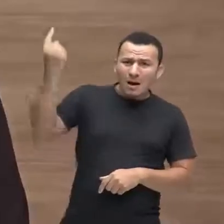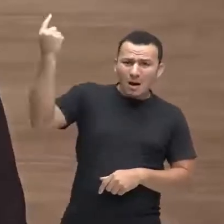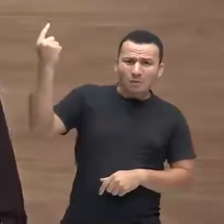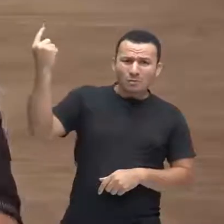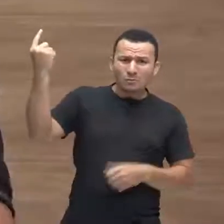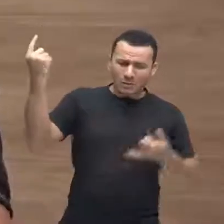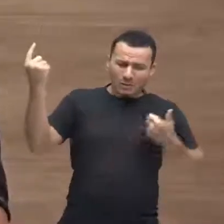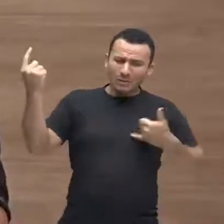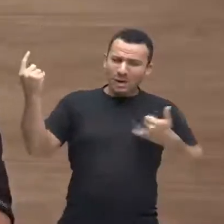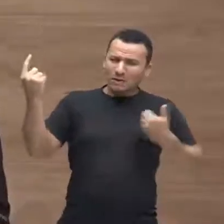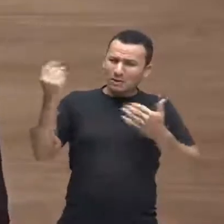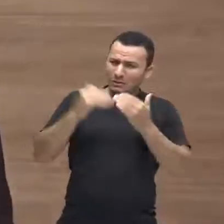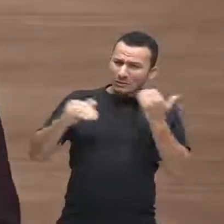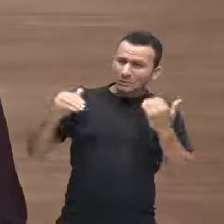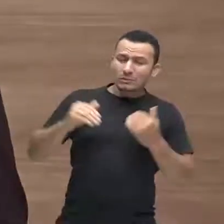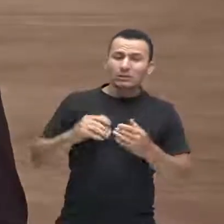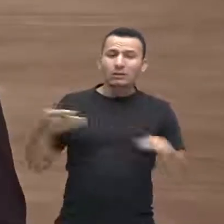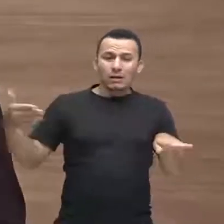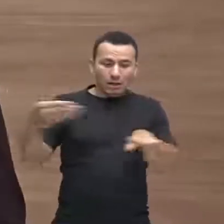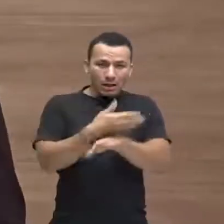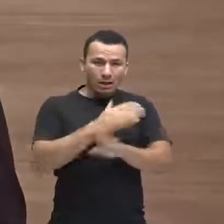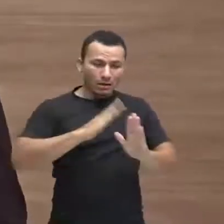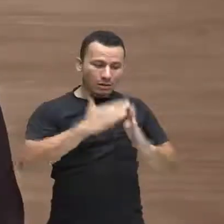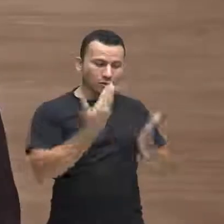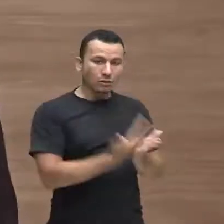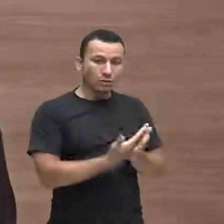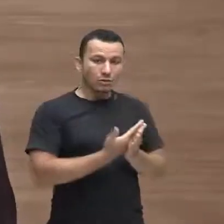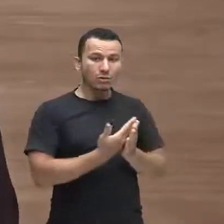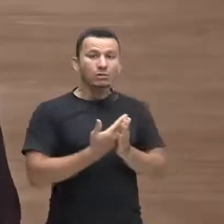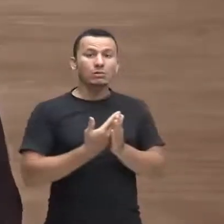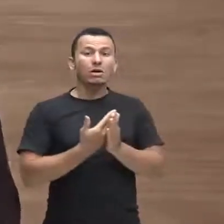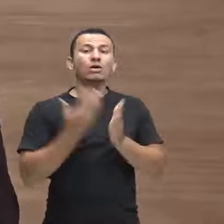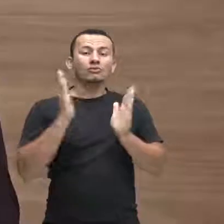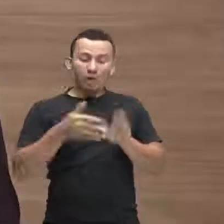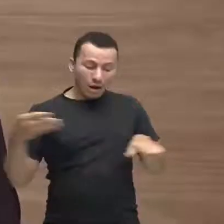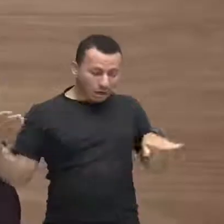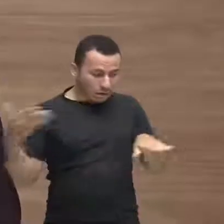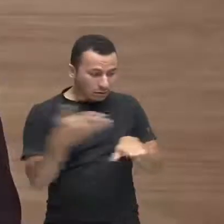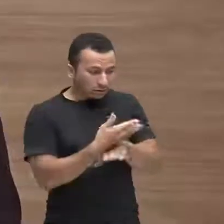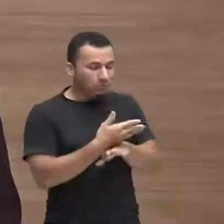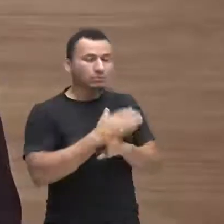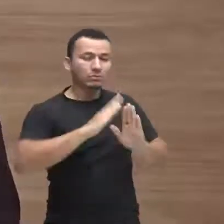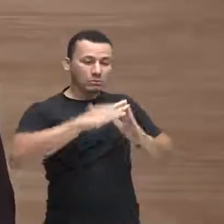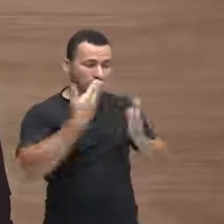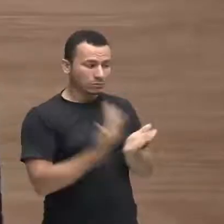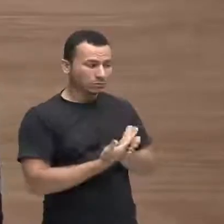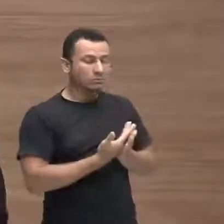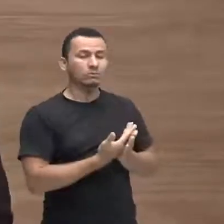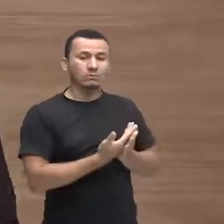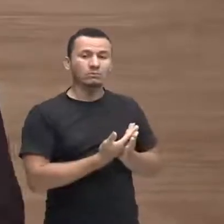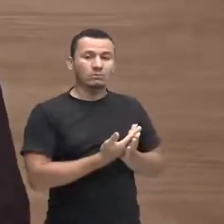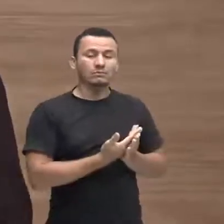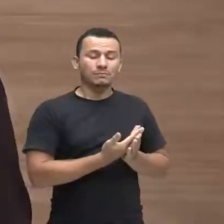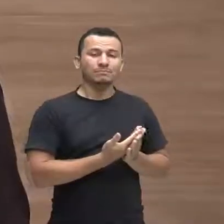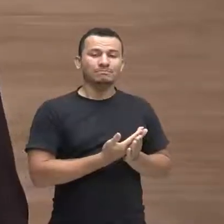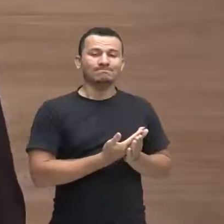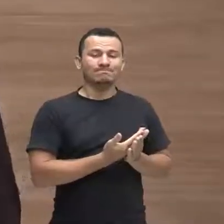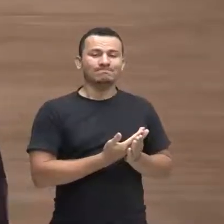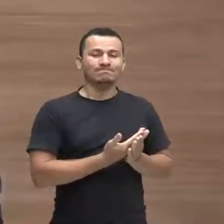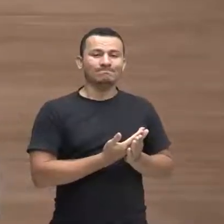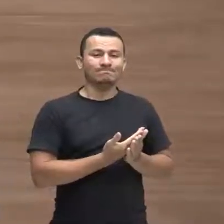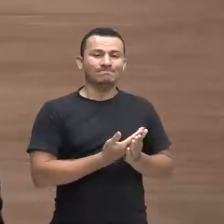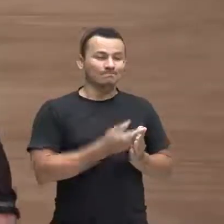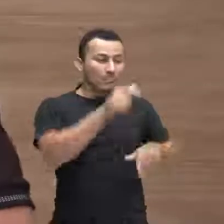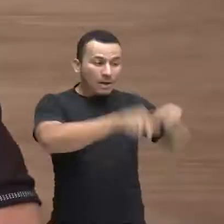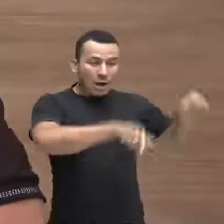e adentra no colégio, e ao adentrar no colégio, ele foi imediatamente chamado